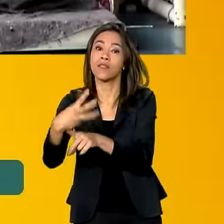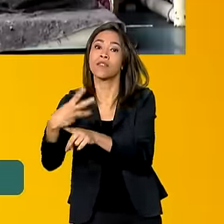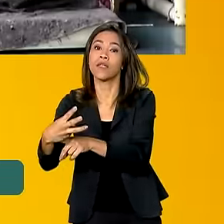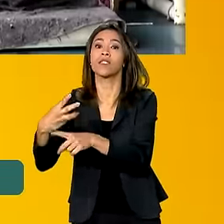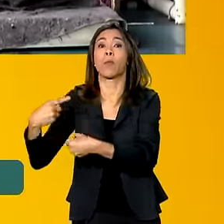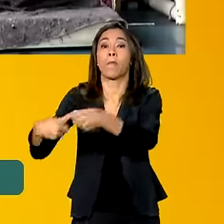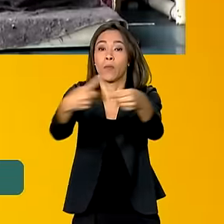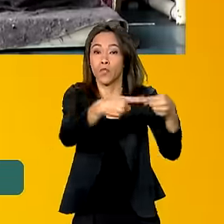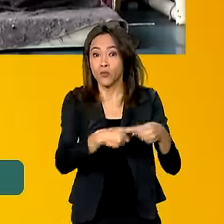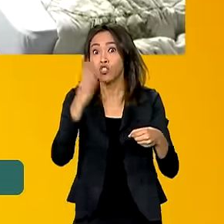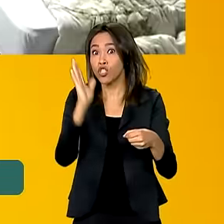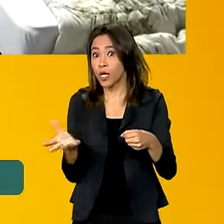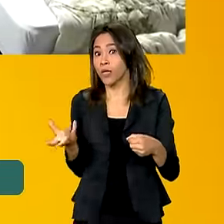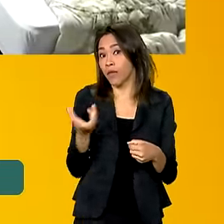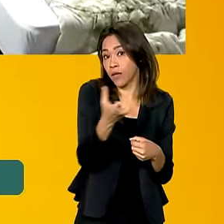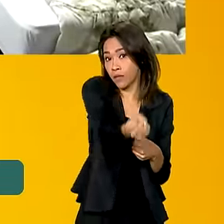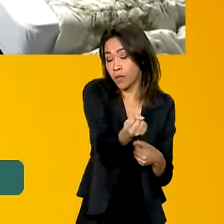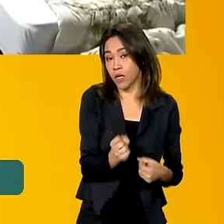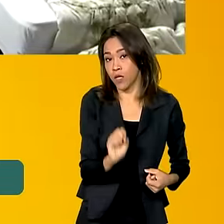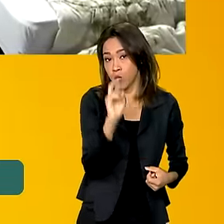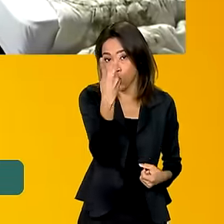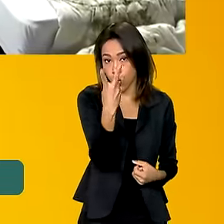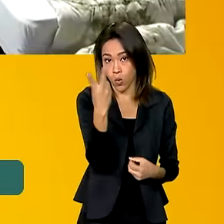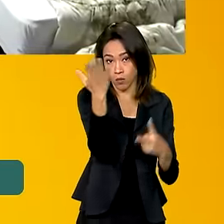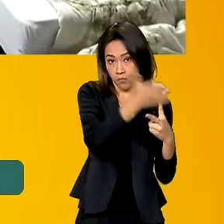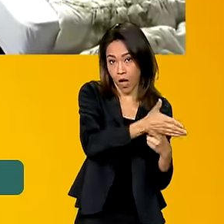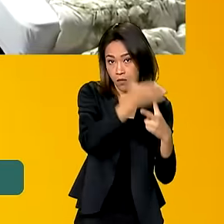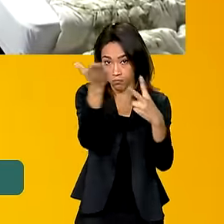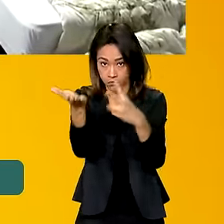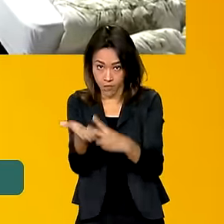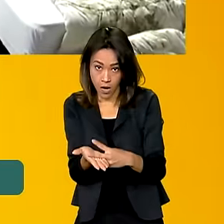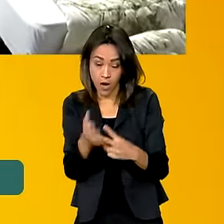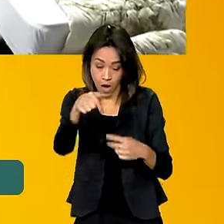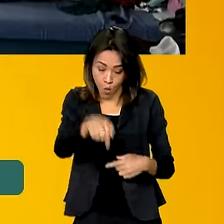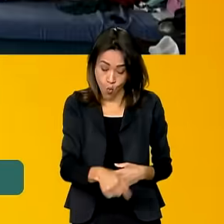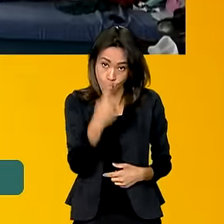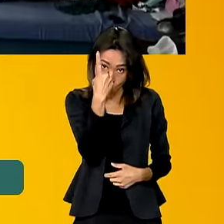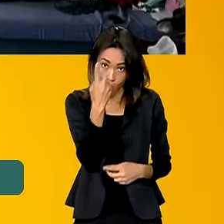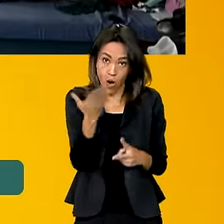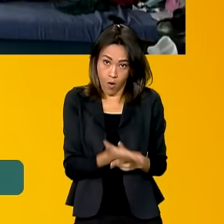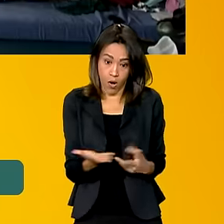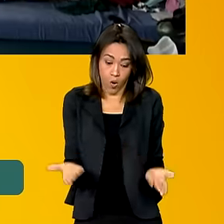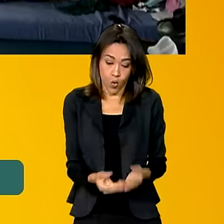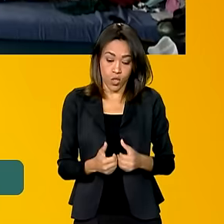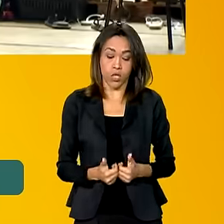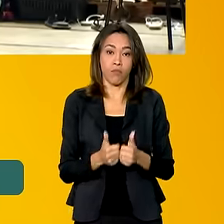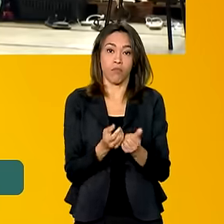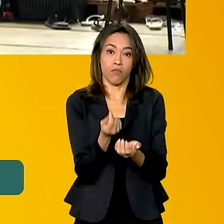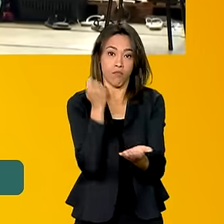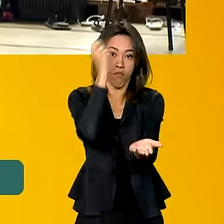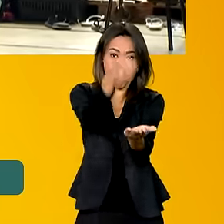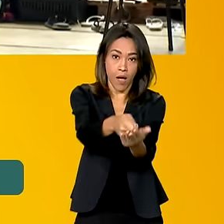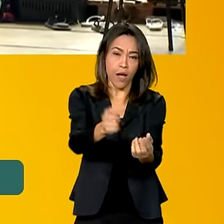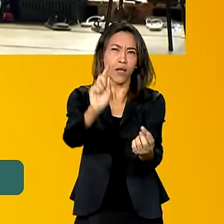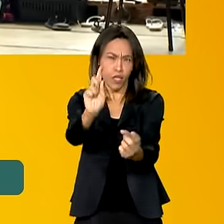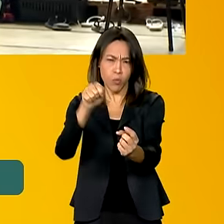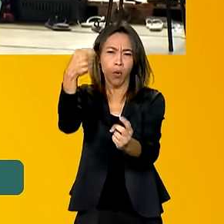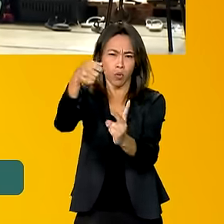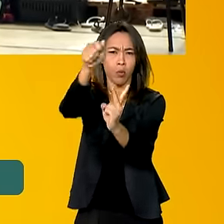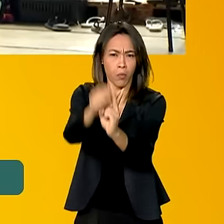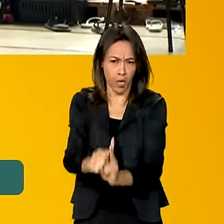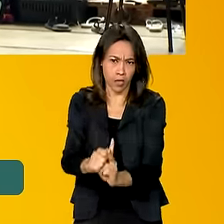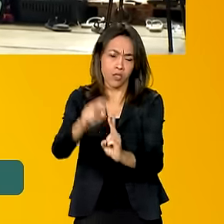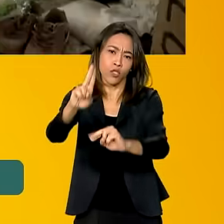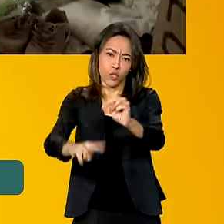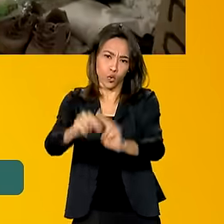recebendo. Serão duas parcelas a mais. Uma agora, liberada hoje, e outra no mês que vem, em